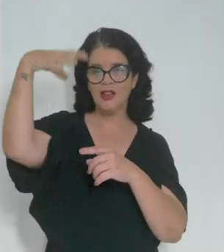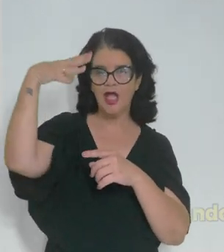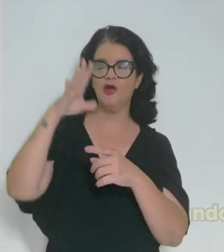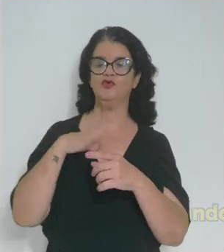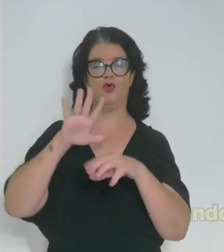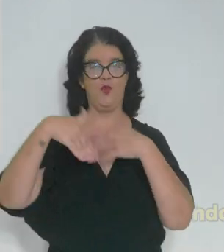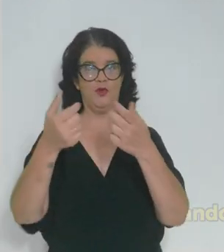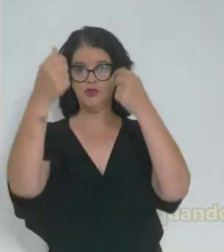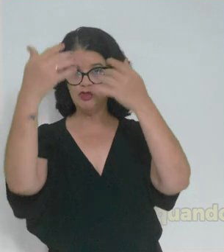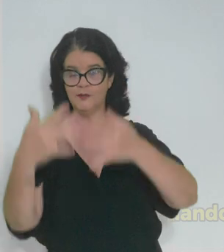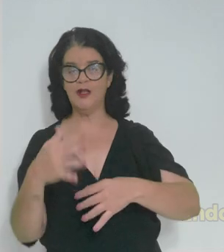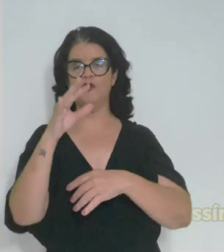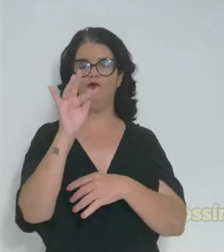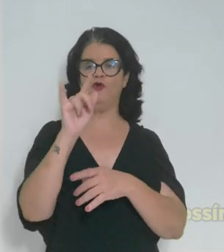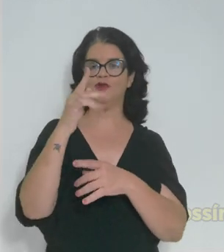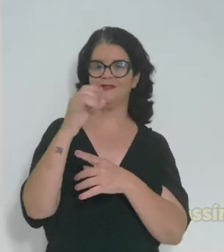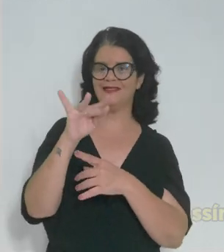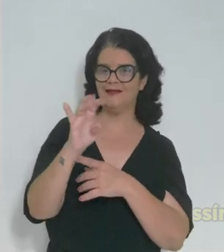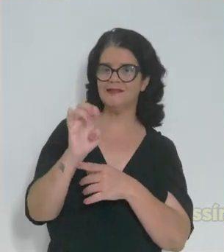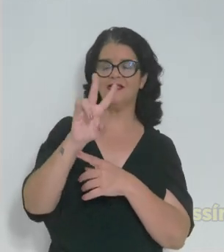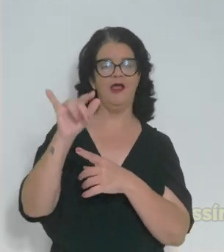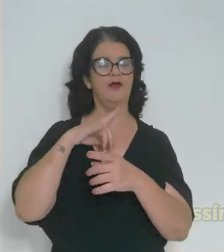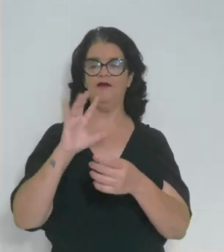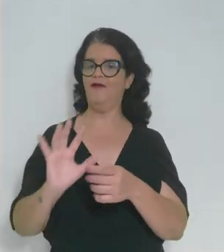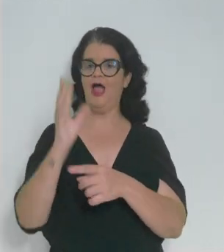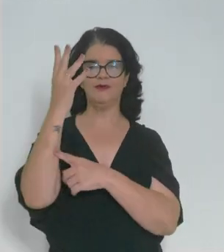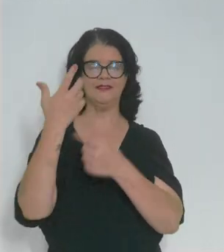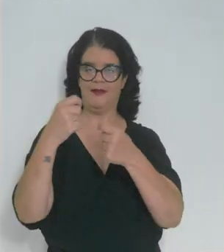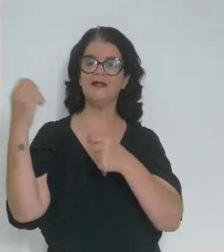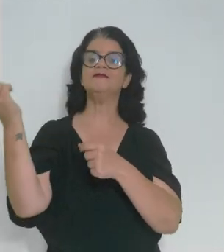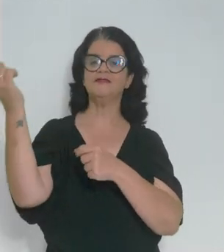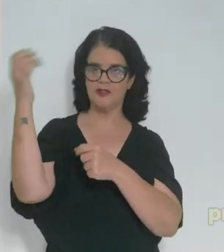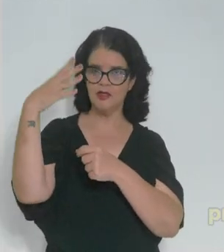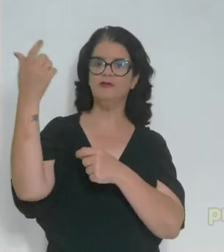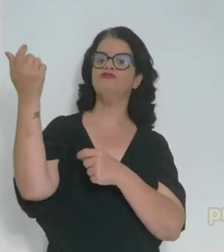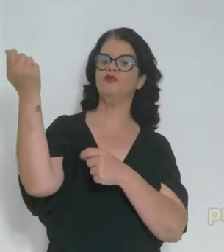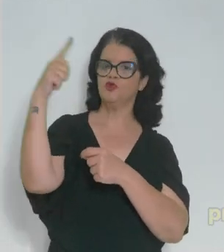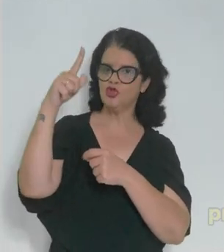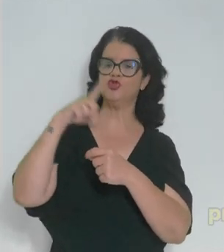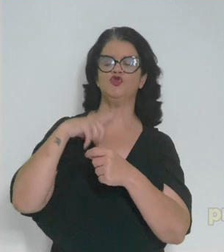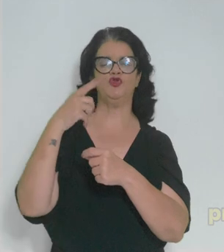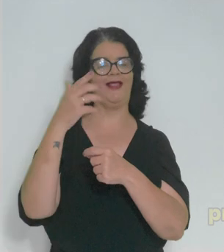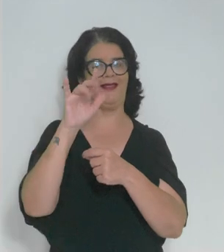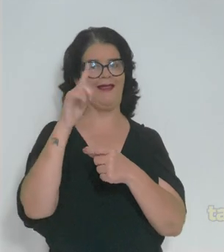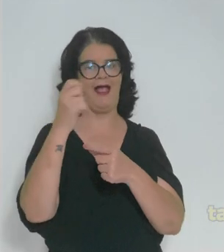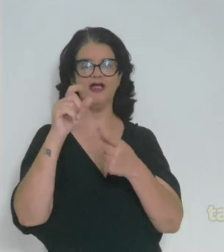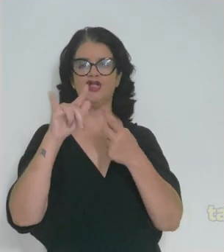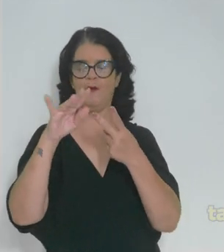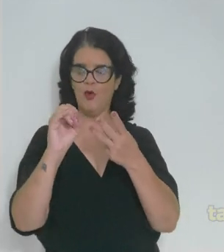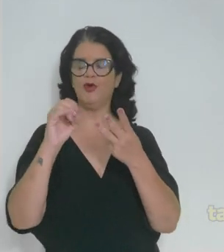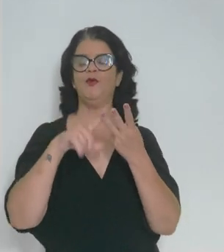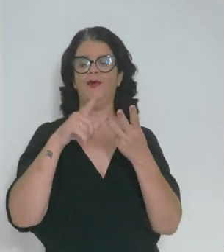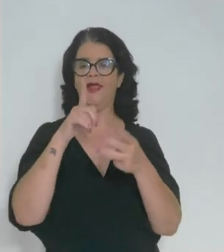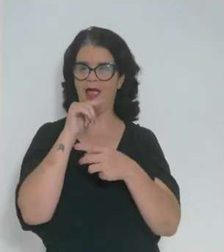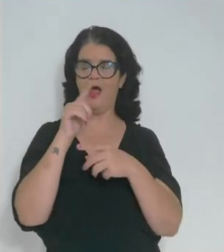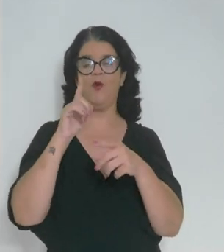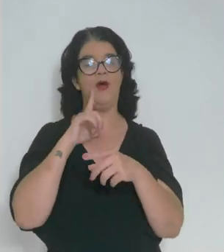planta. Então, quando eu estou falando das fotossíntese, a fotossíntese, para acontecer, ela precisa da energia do Sol, precisa de gás carbônico e também precisa da